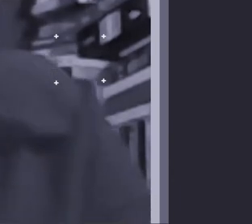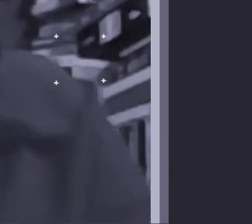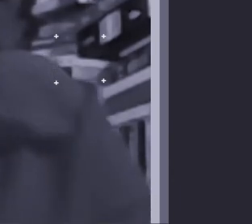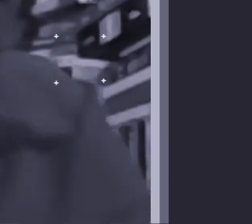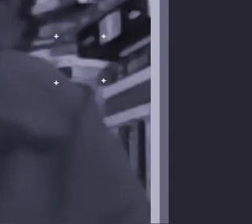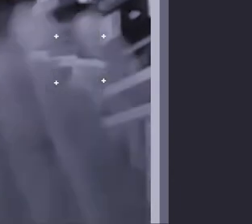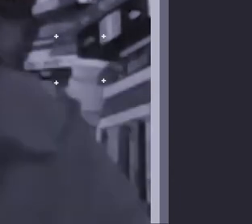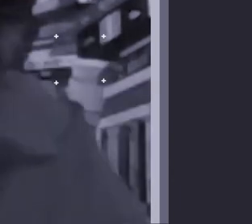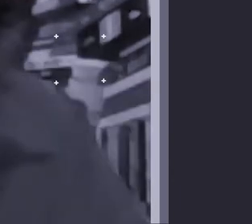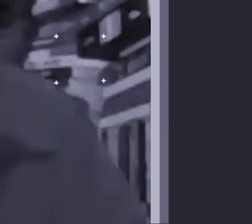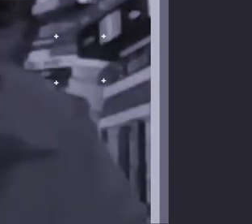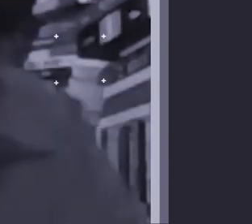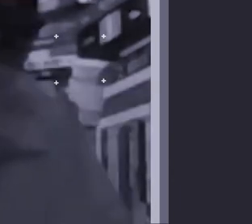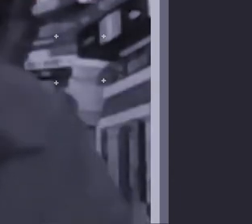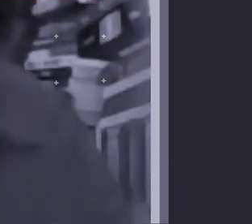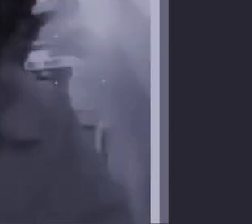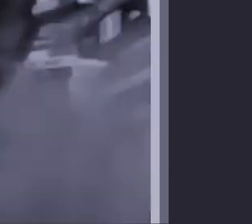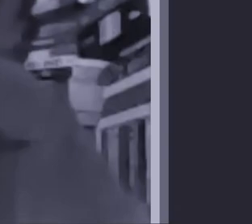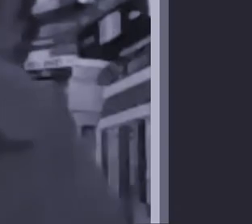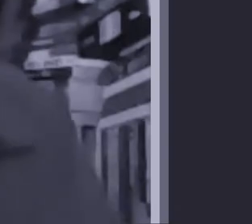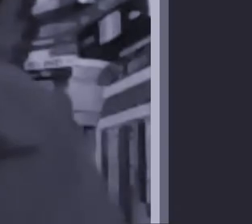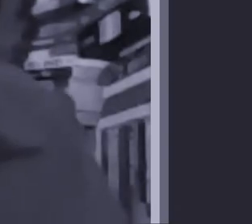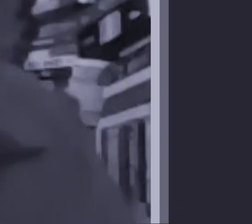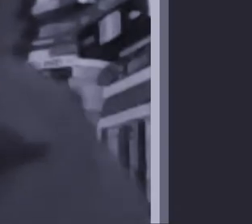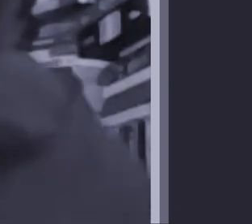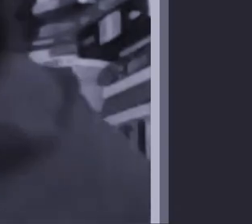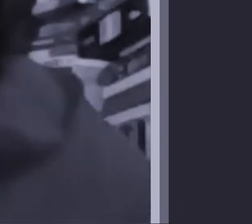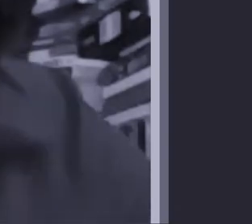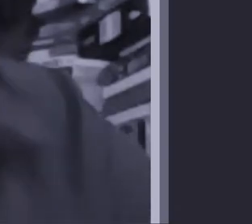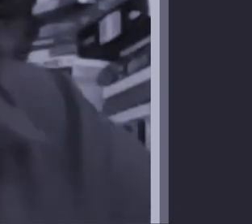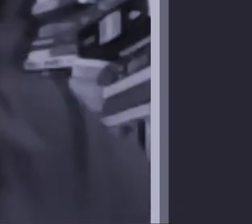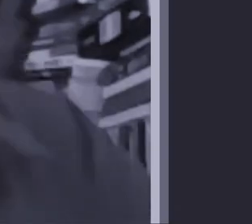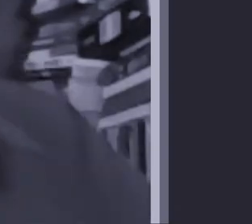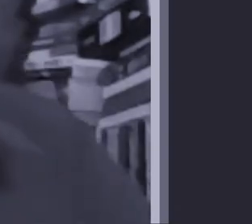dinheiro para a gente fazer nada, porque a gente é vagabundo e a gente trabalha muito.